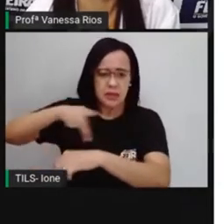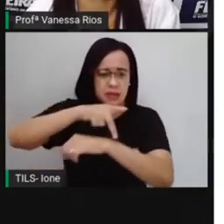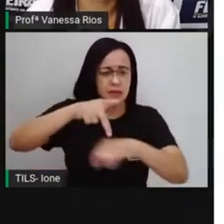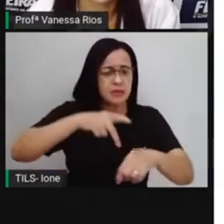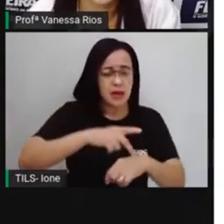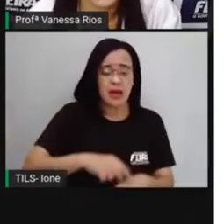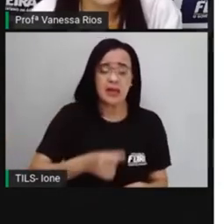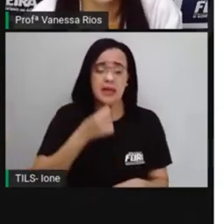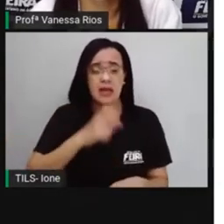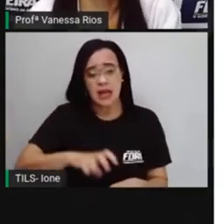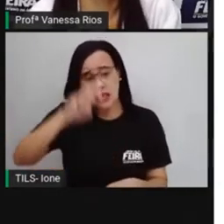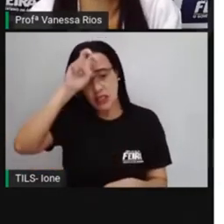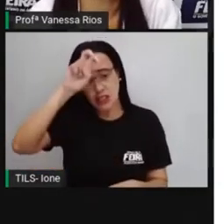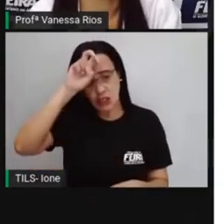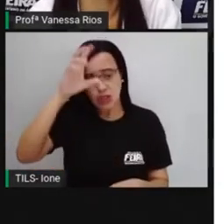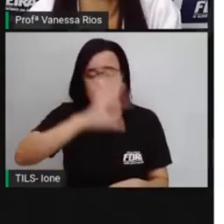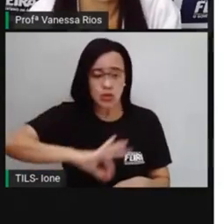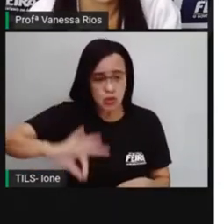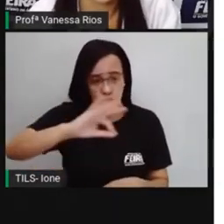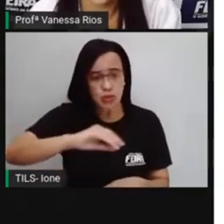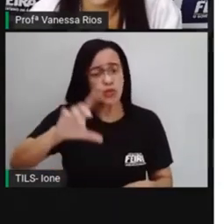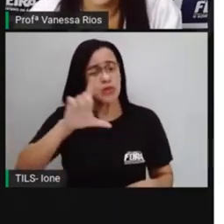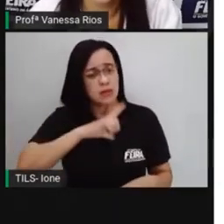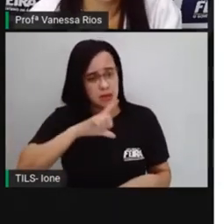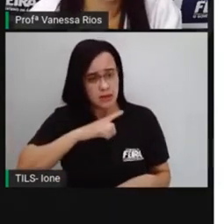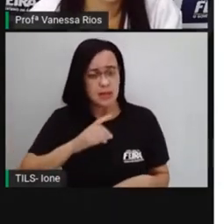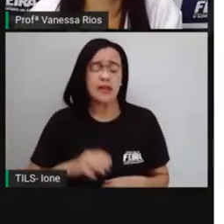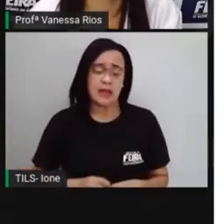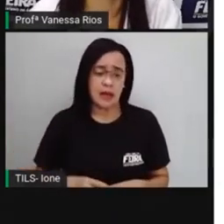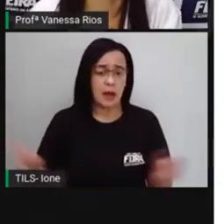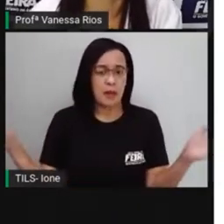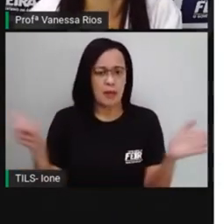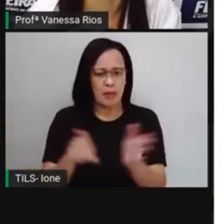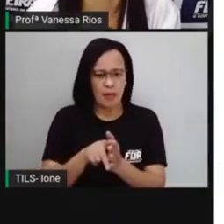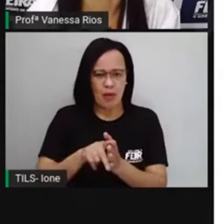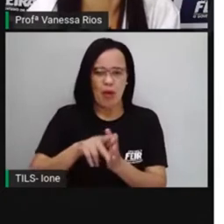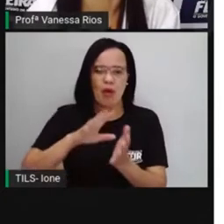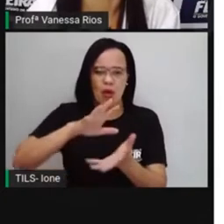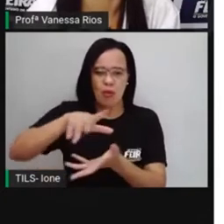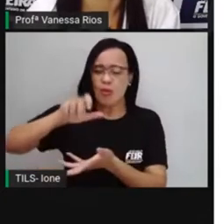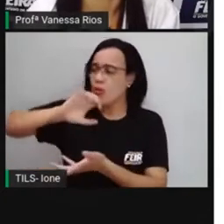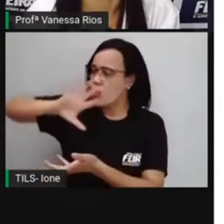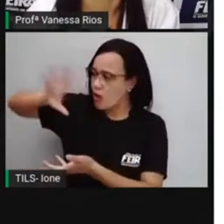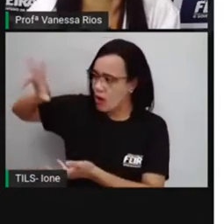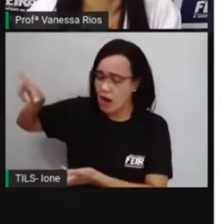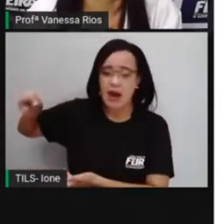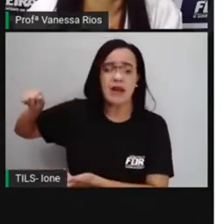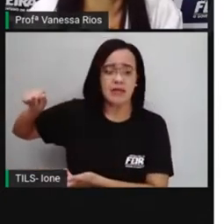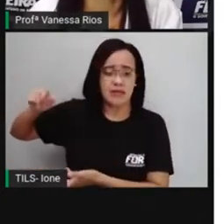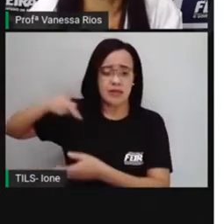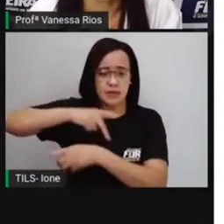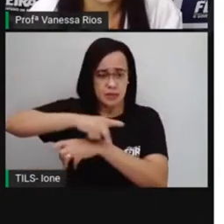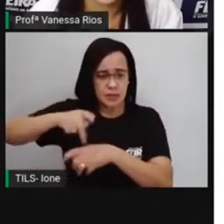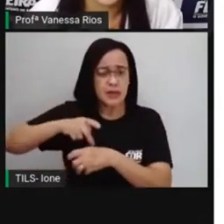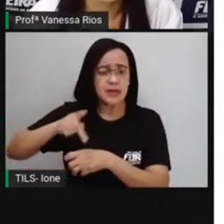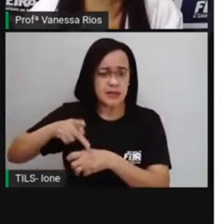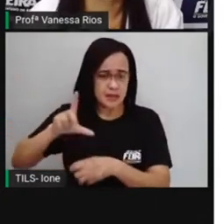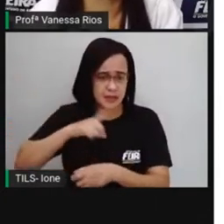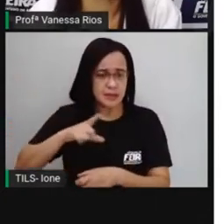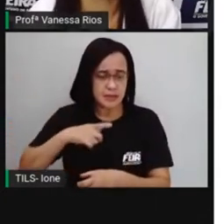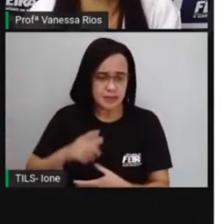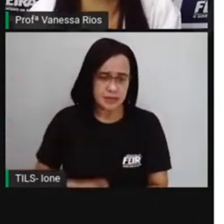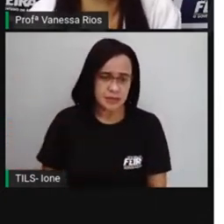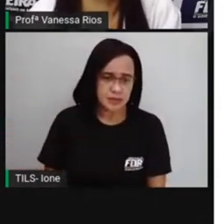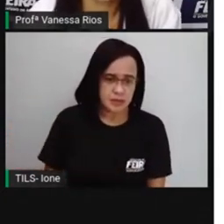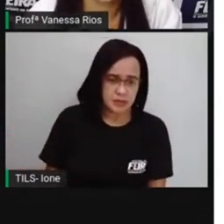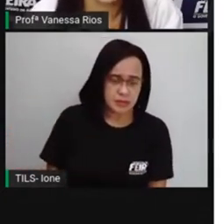locais estão ali na África. E é importante a gente perceber, olha isso. No Egito Antigo,